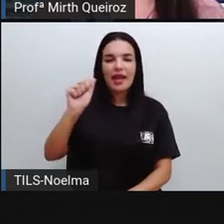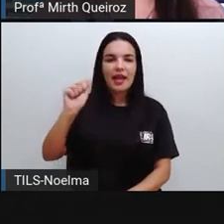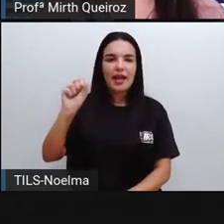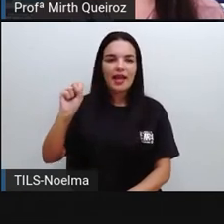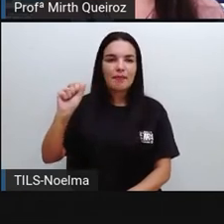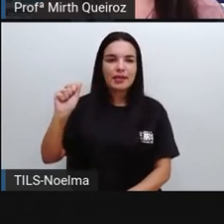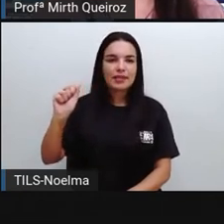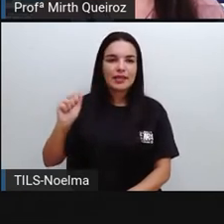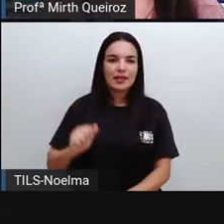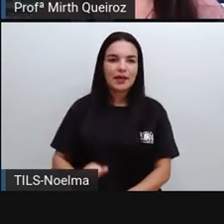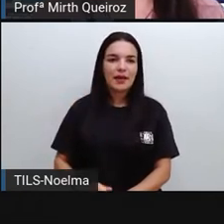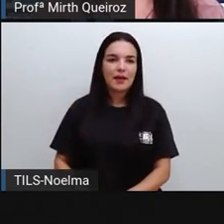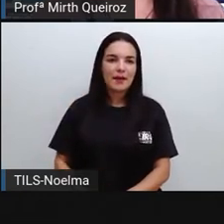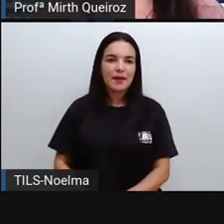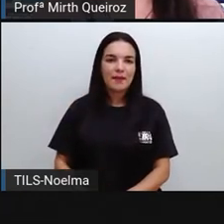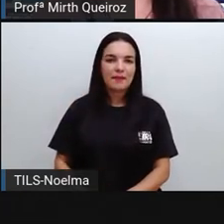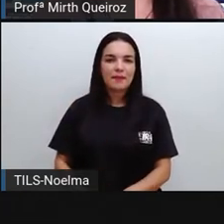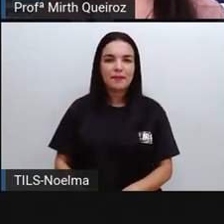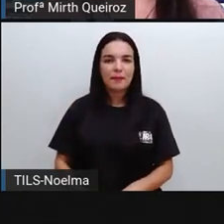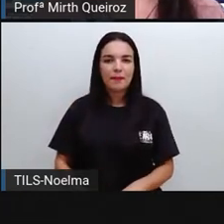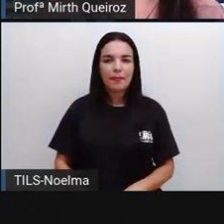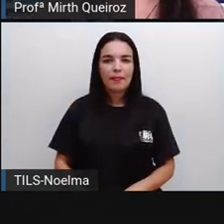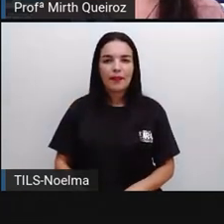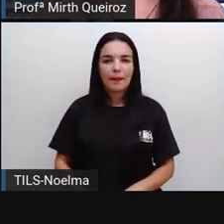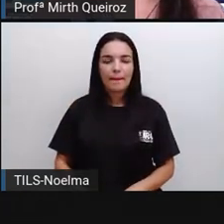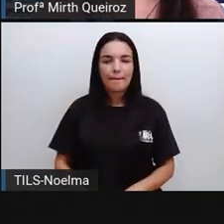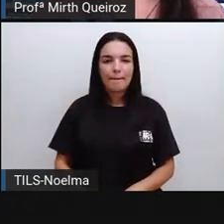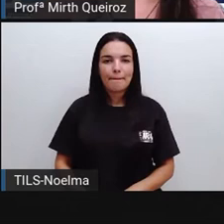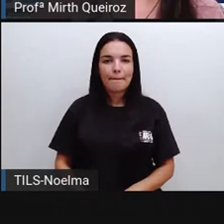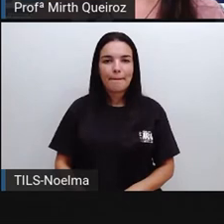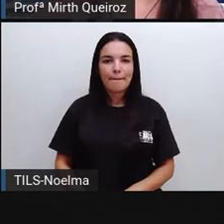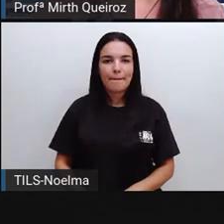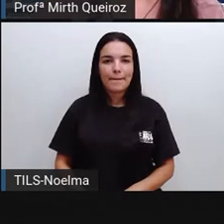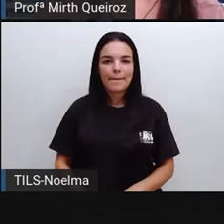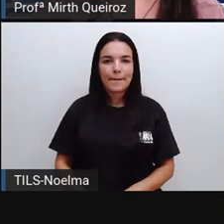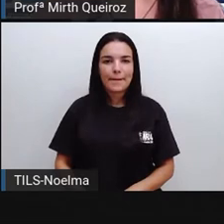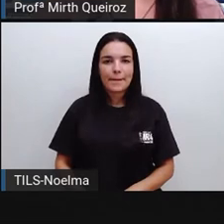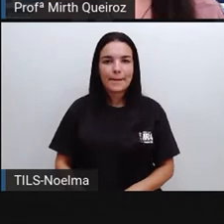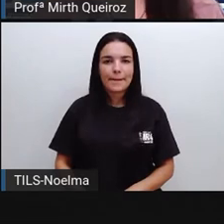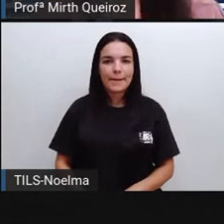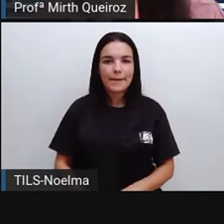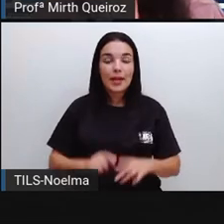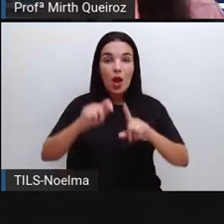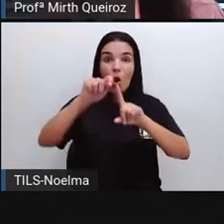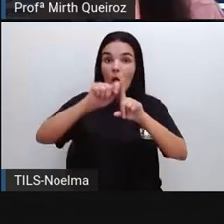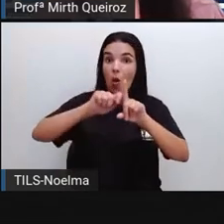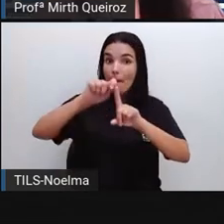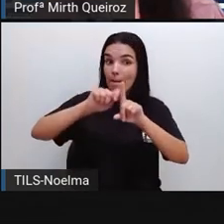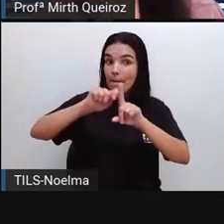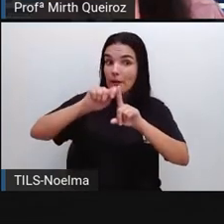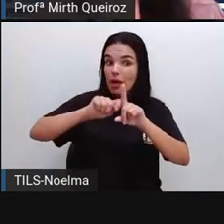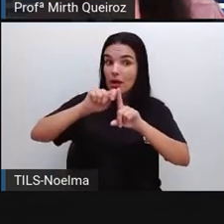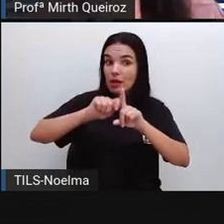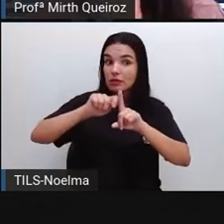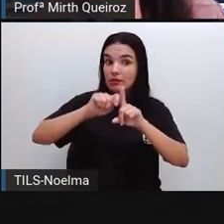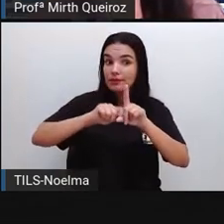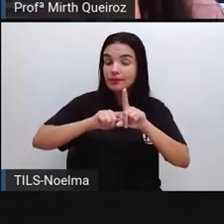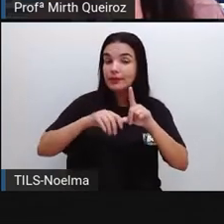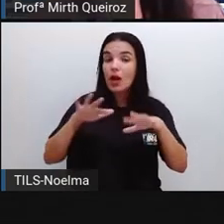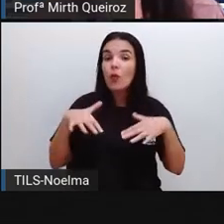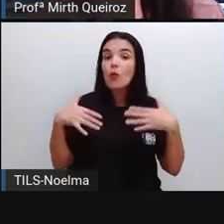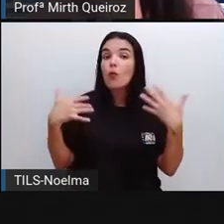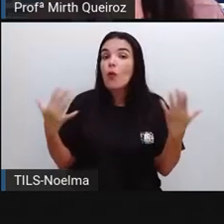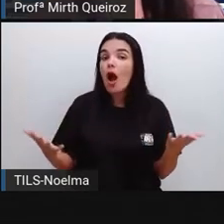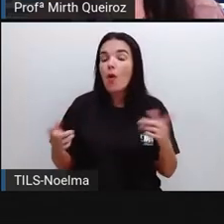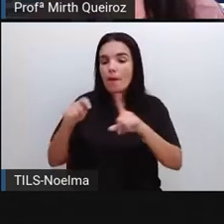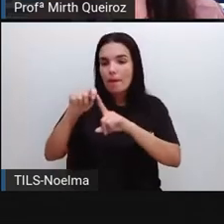Embasa, certo? Então, nós temos aqui um mês de referência, de que